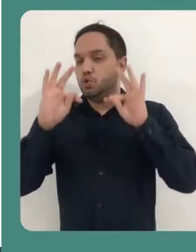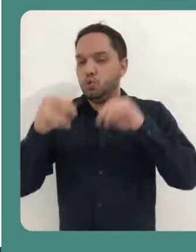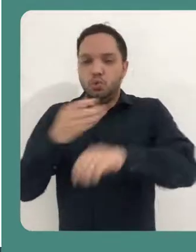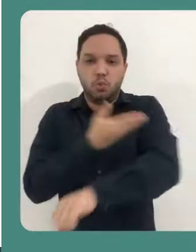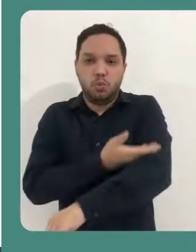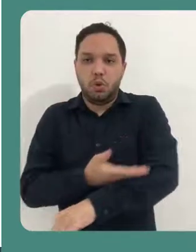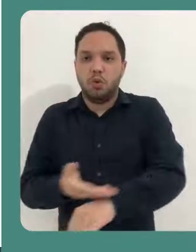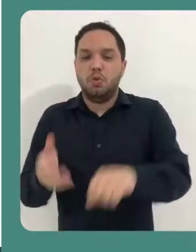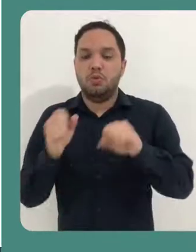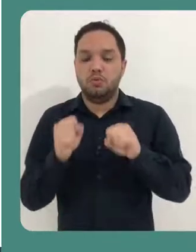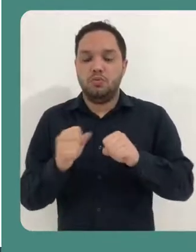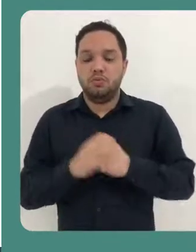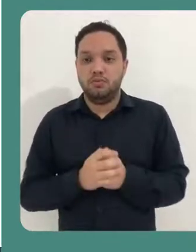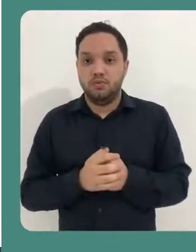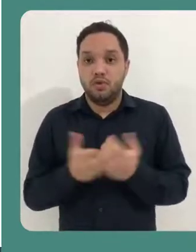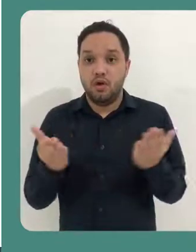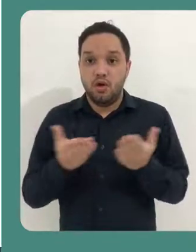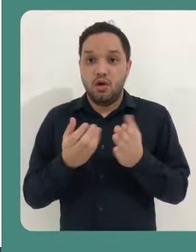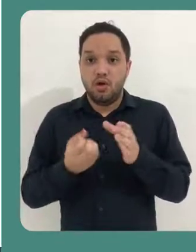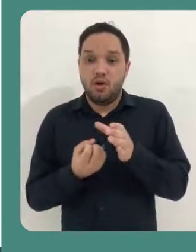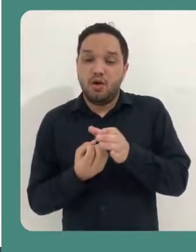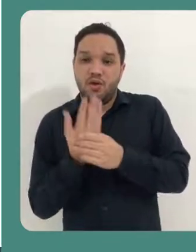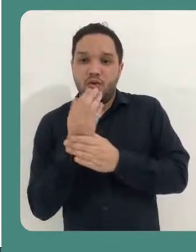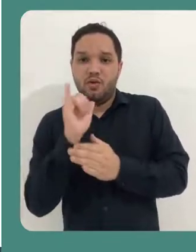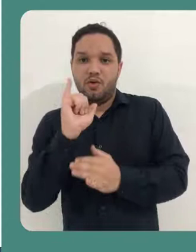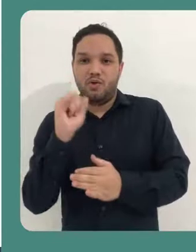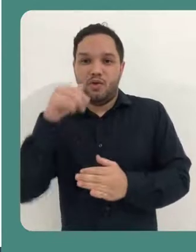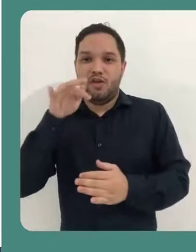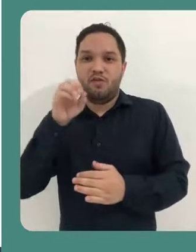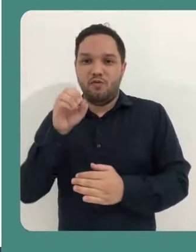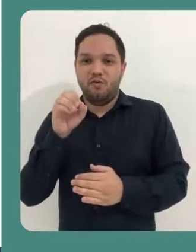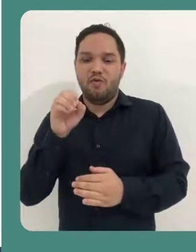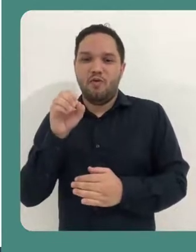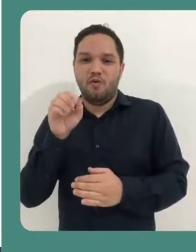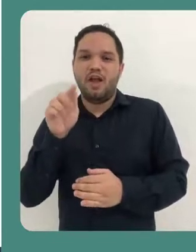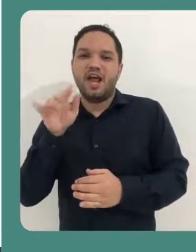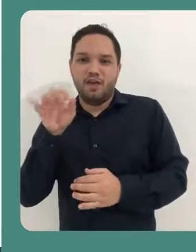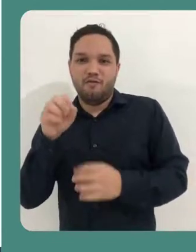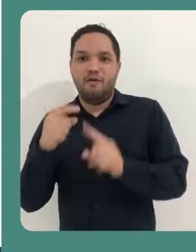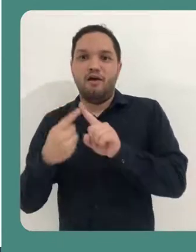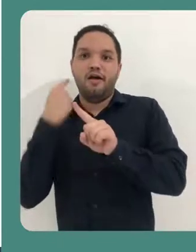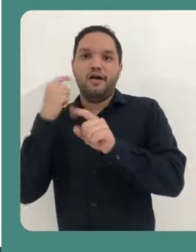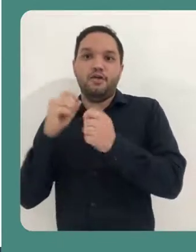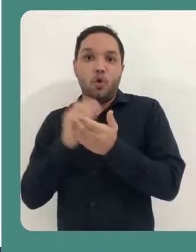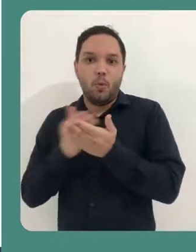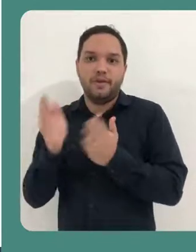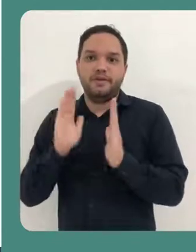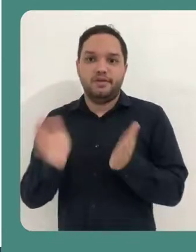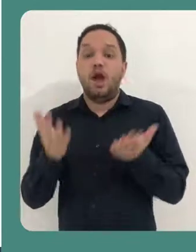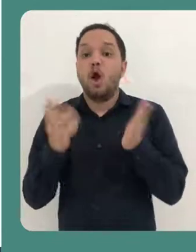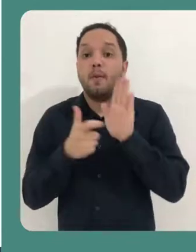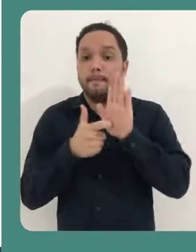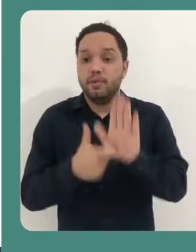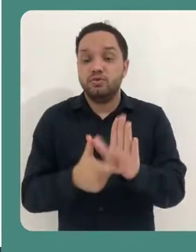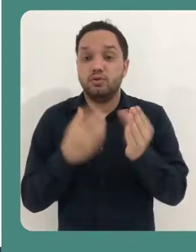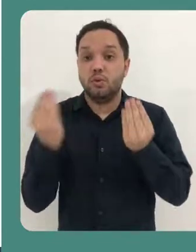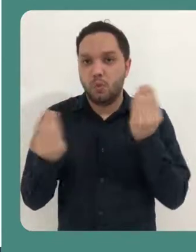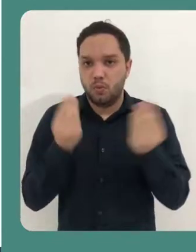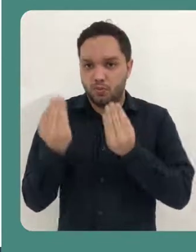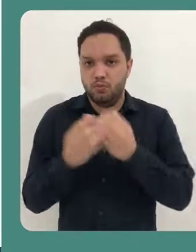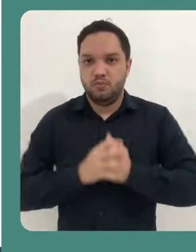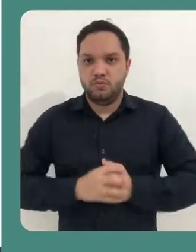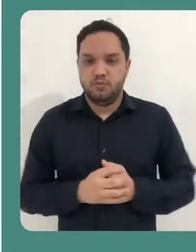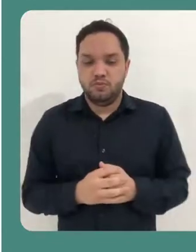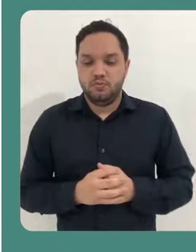um arquivo totalmente em branco. Aqui eu vou abrir um infográfico que eu já estava trabalhando só para demonstrar para vocês.